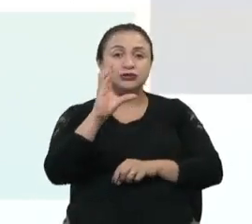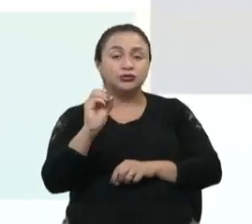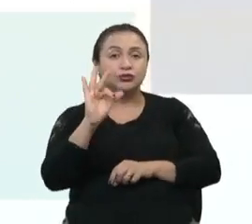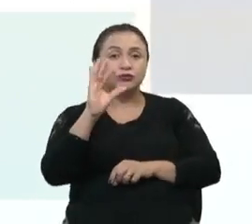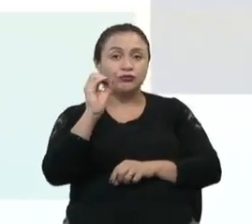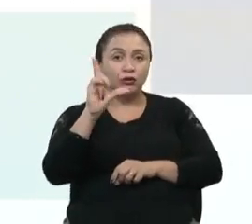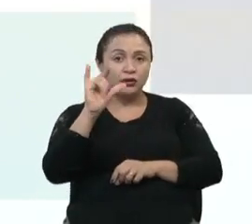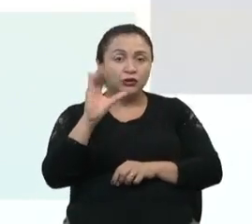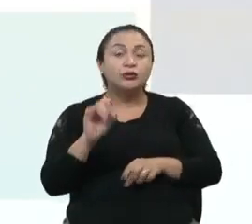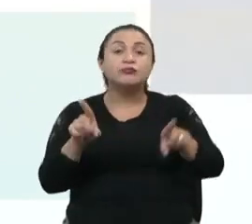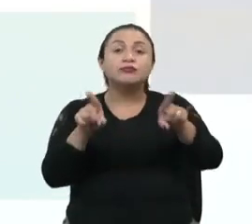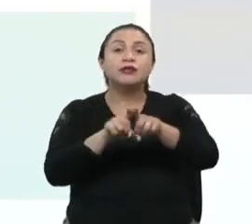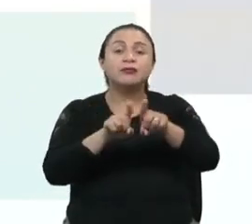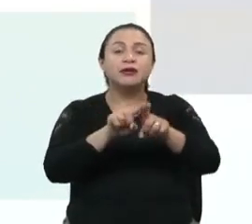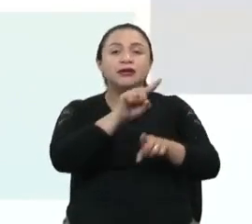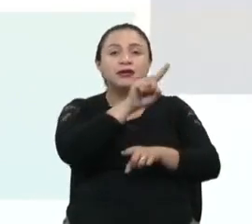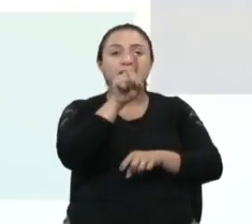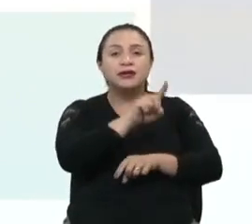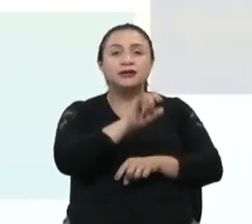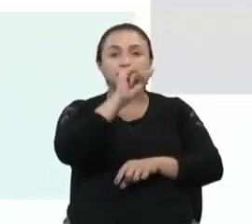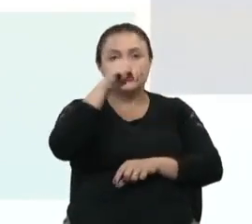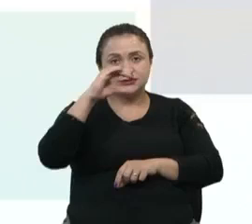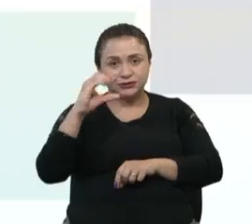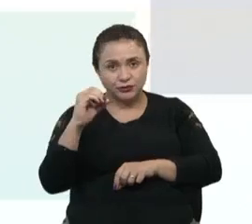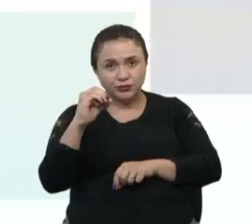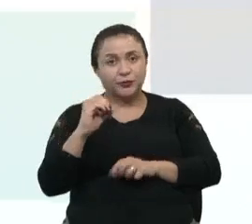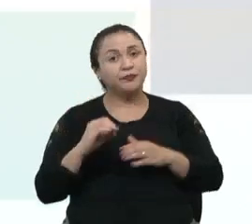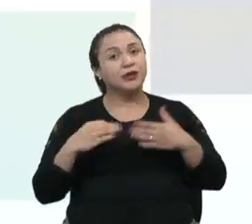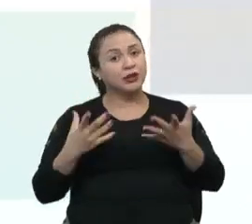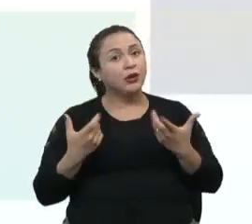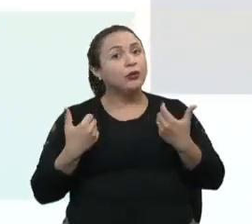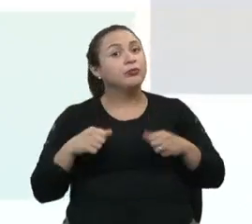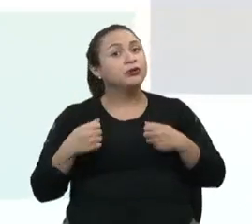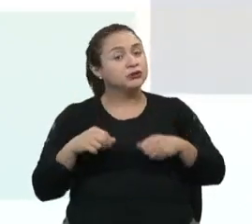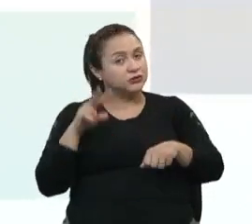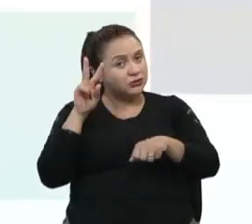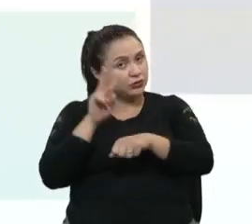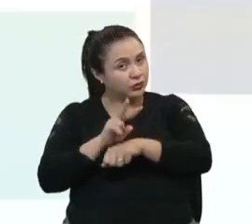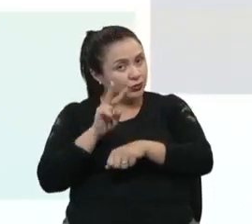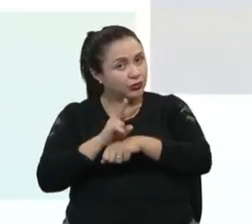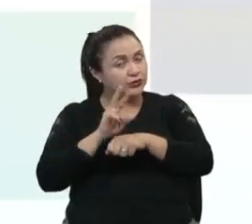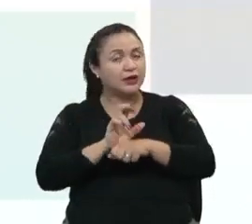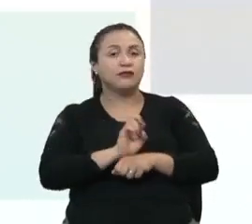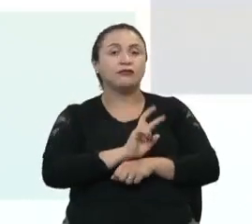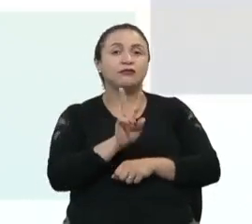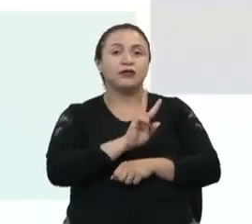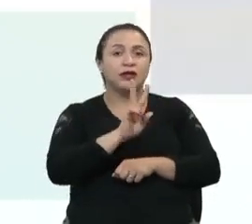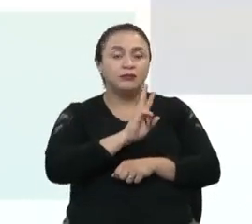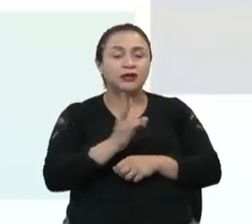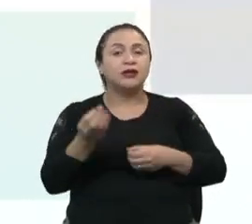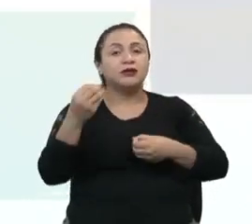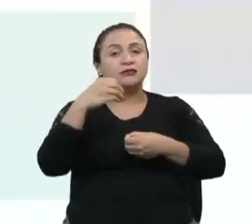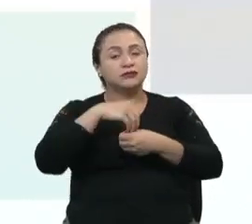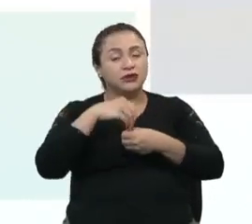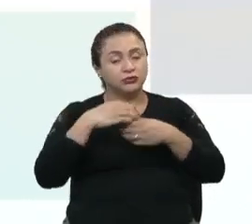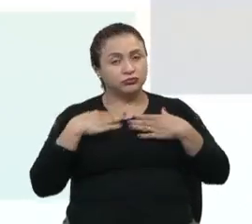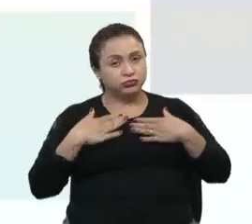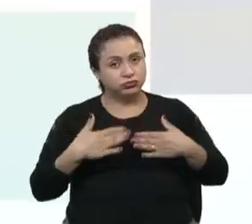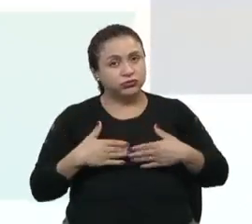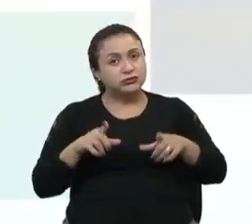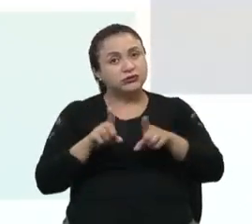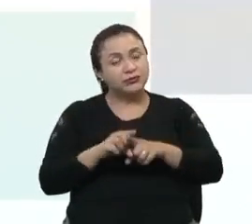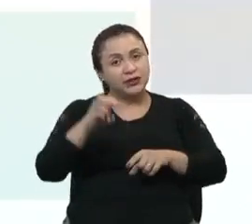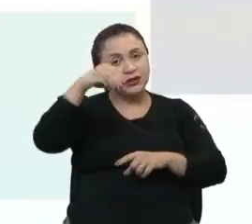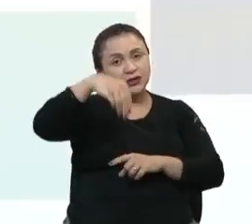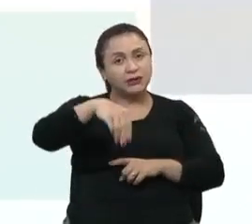e também de zinco. Então, nós temos que monitorar essas vitaminas e minerais a partir